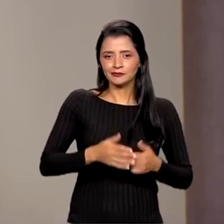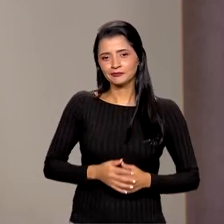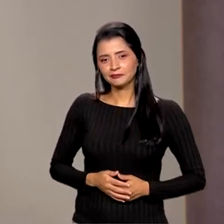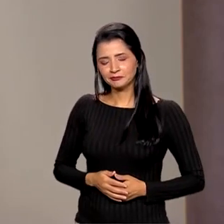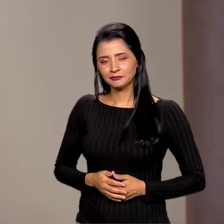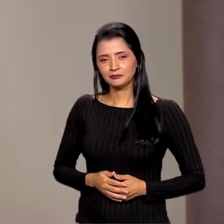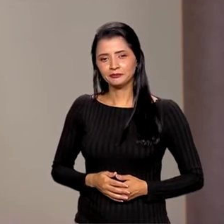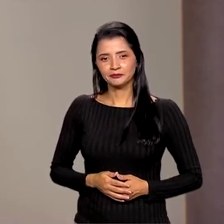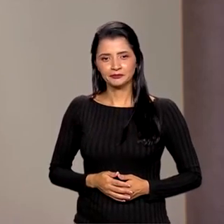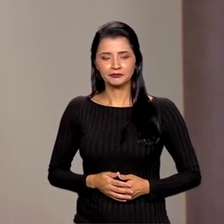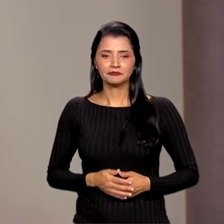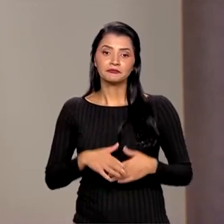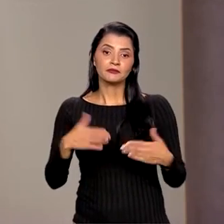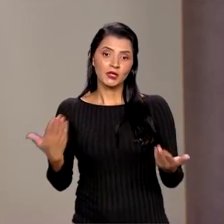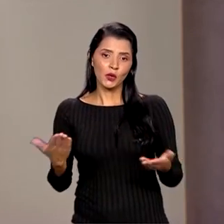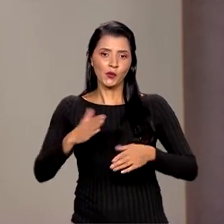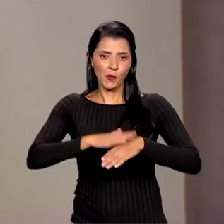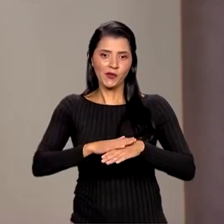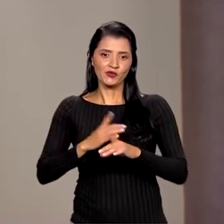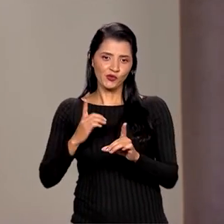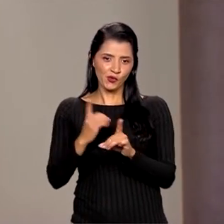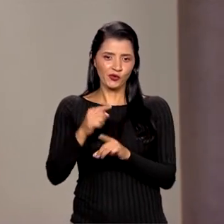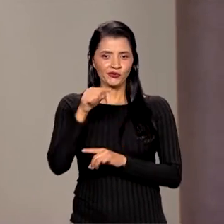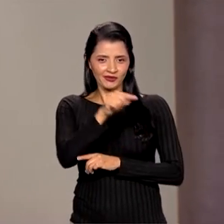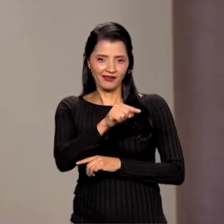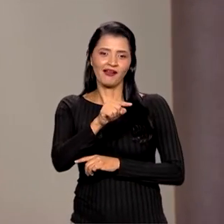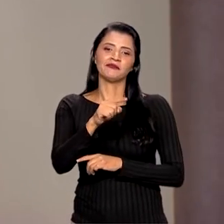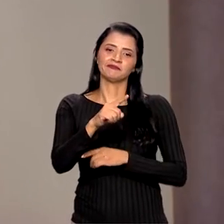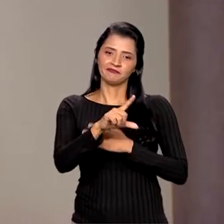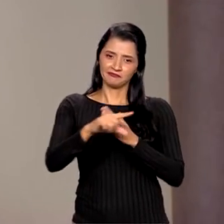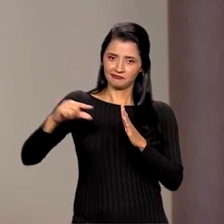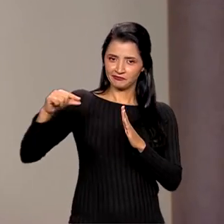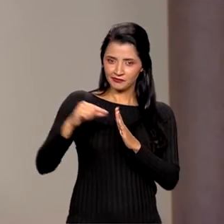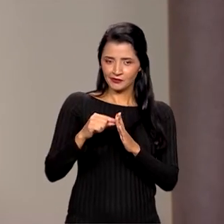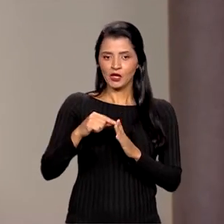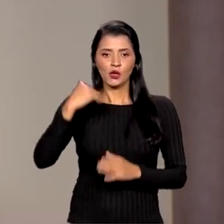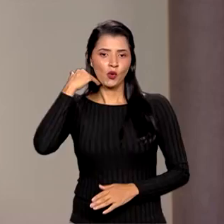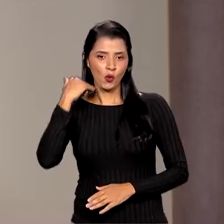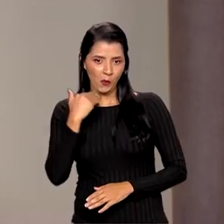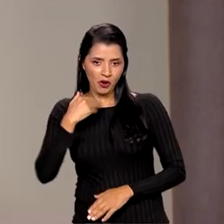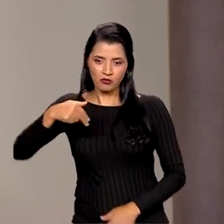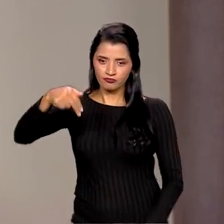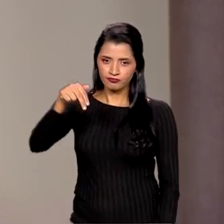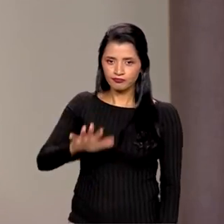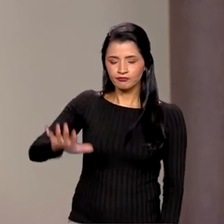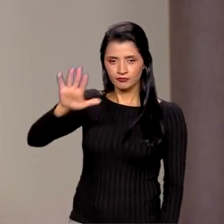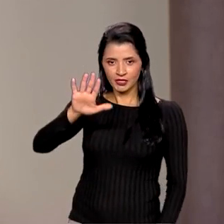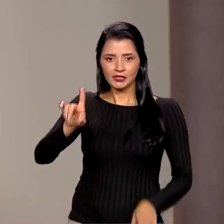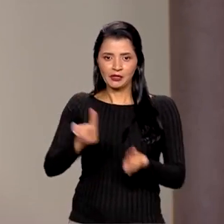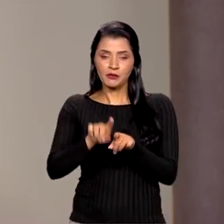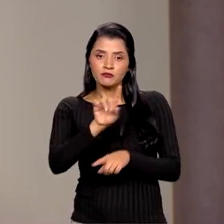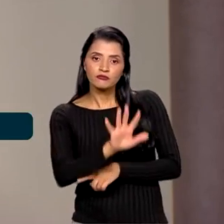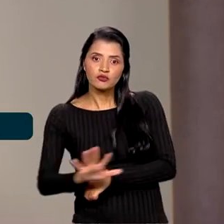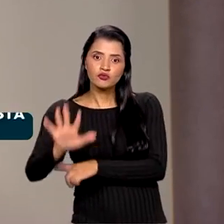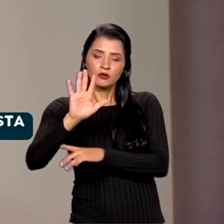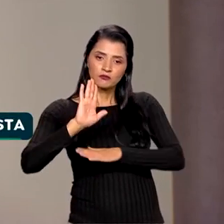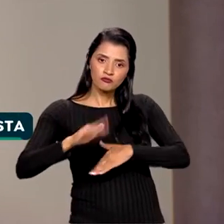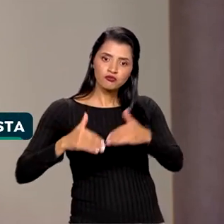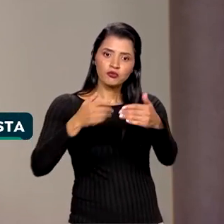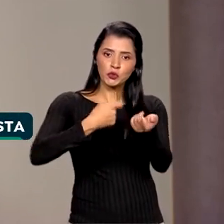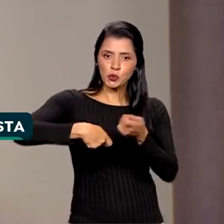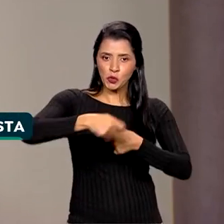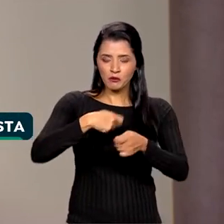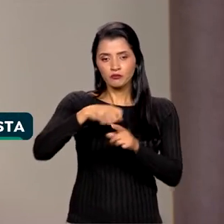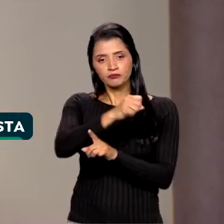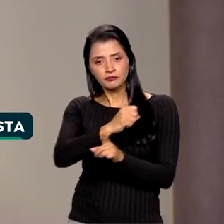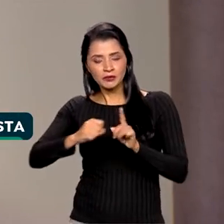Bom, e durante esse encontro no Palácio do Planalto, o Banco do Nordeste e o Banco Nacional de Desenvolvimento Econômico e